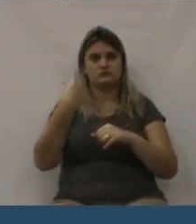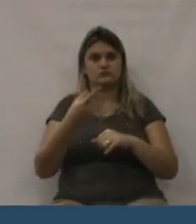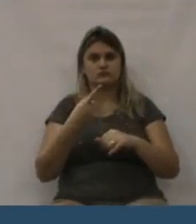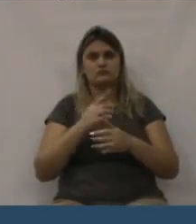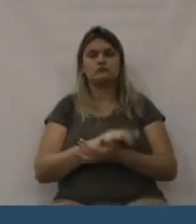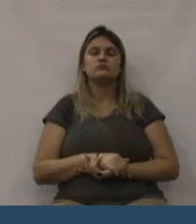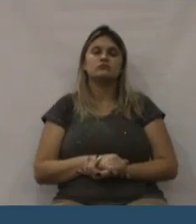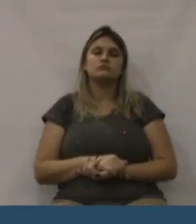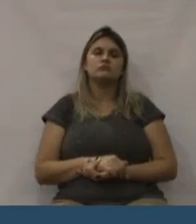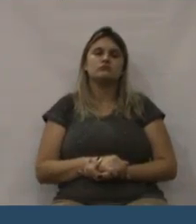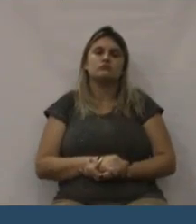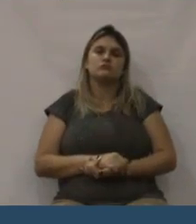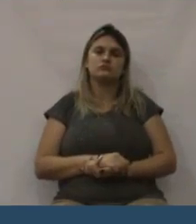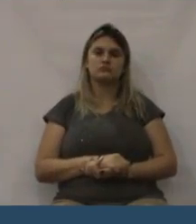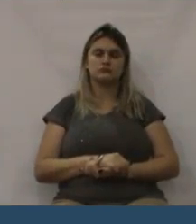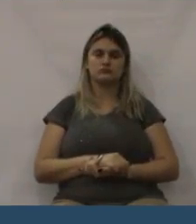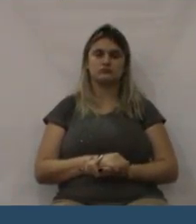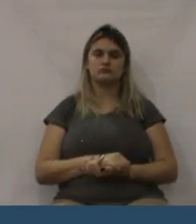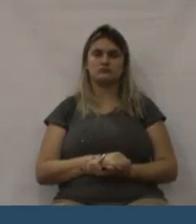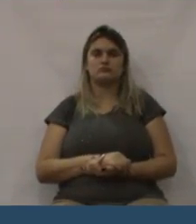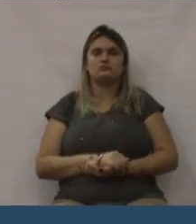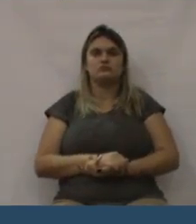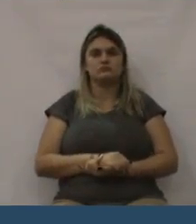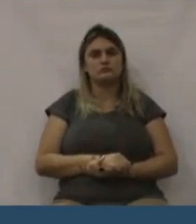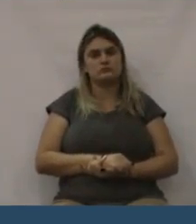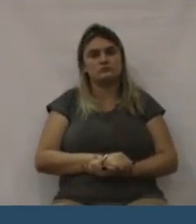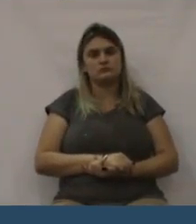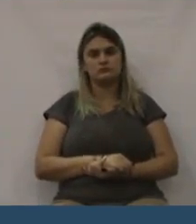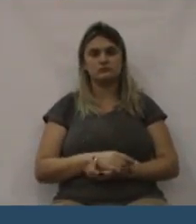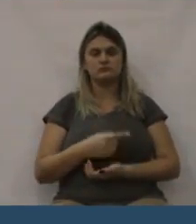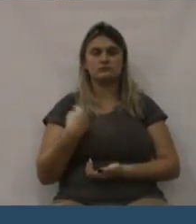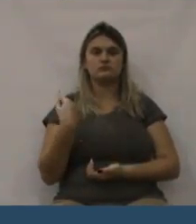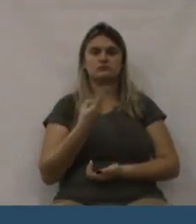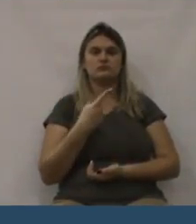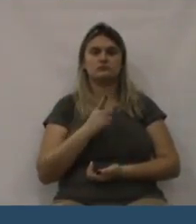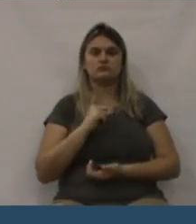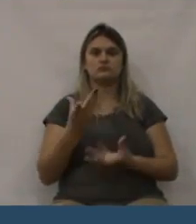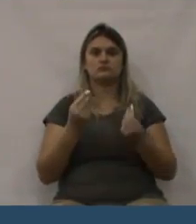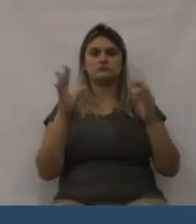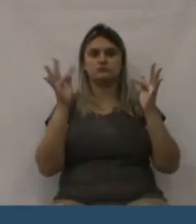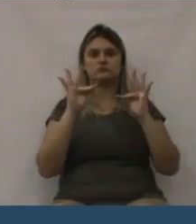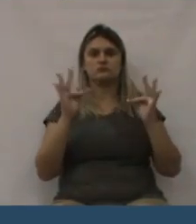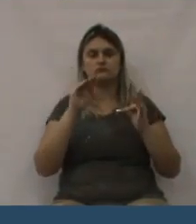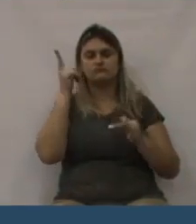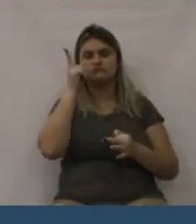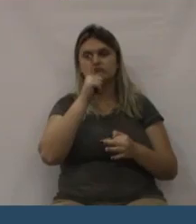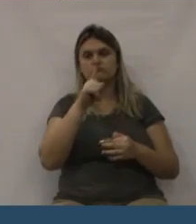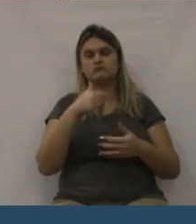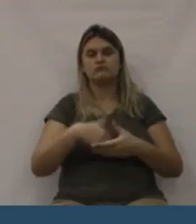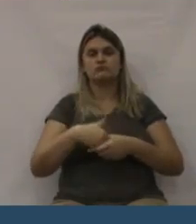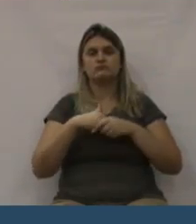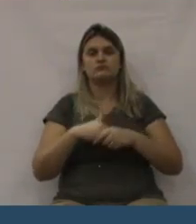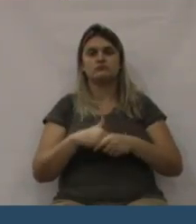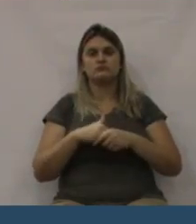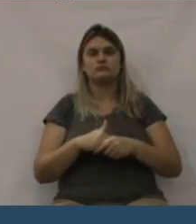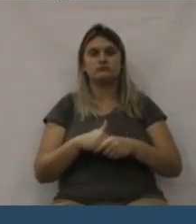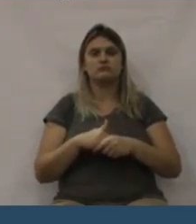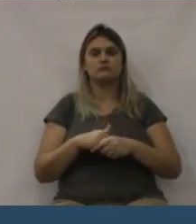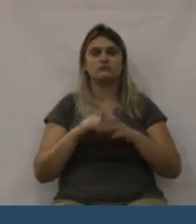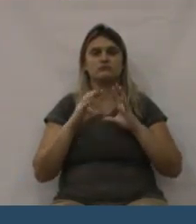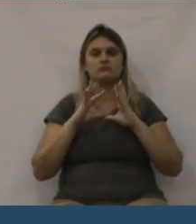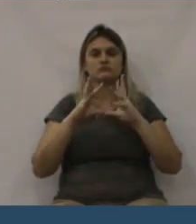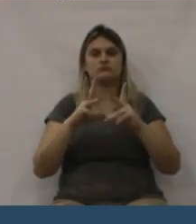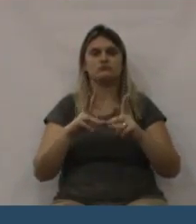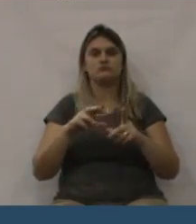encaminhado ali pelo prefeito em mãos do governador e também do deputado Usin. Tudo bem que não me